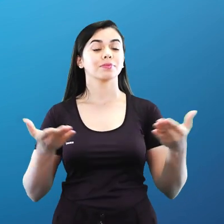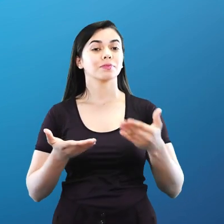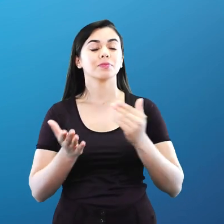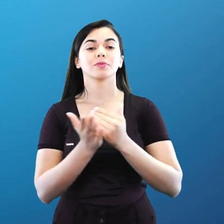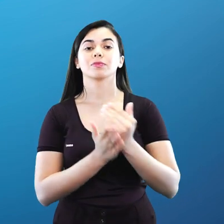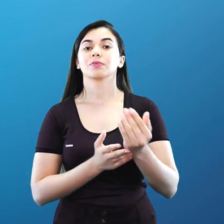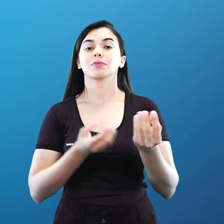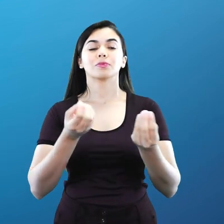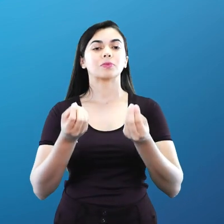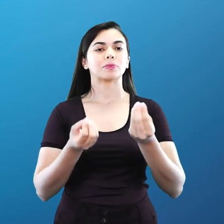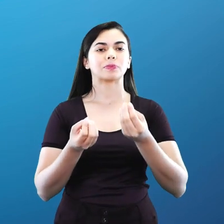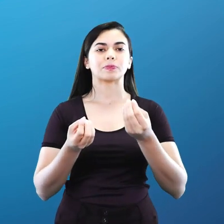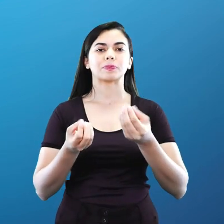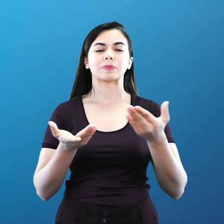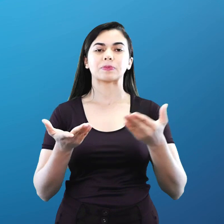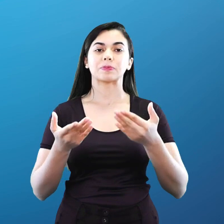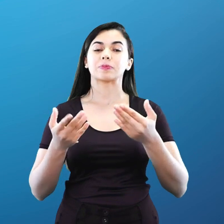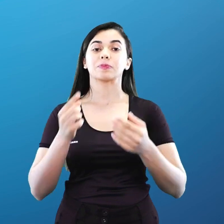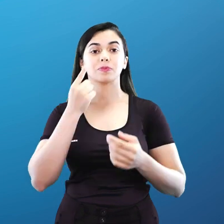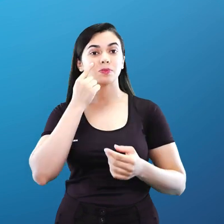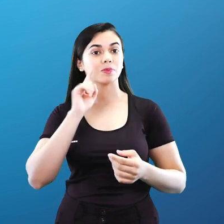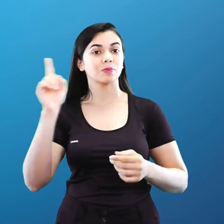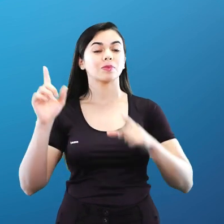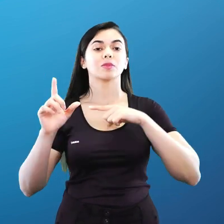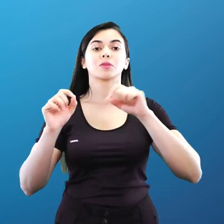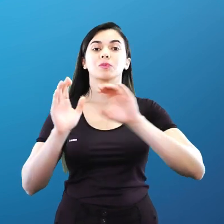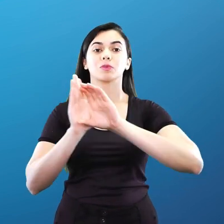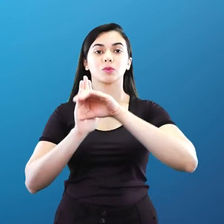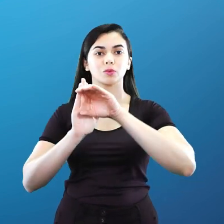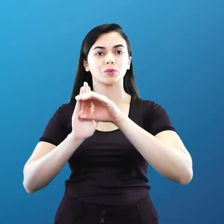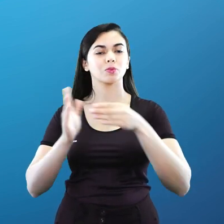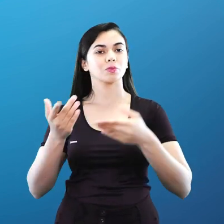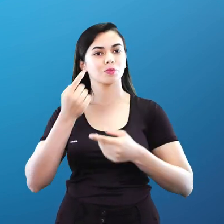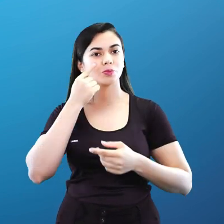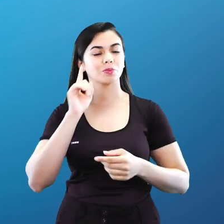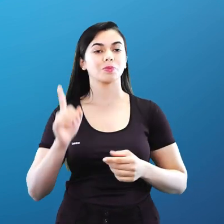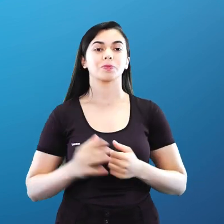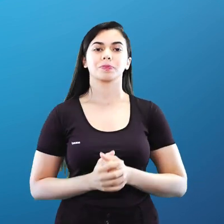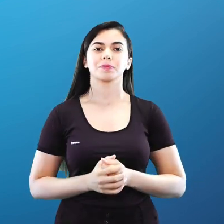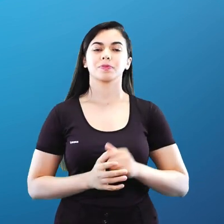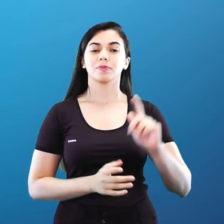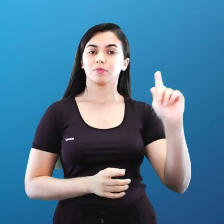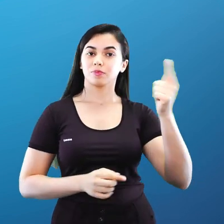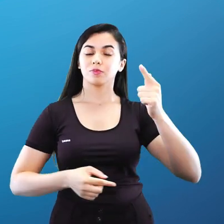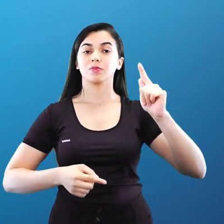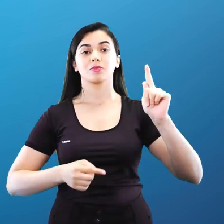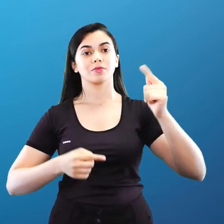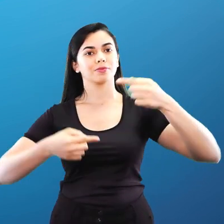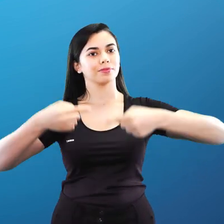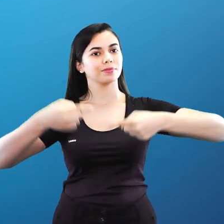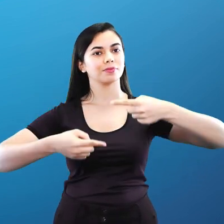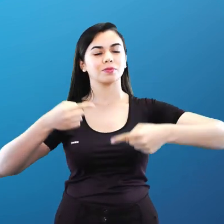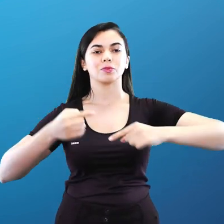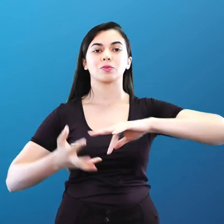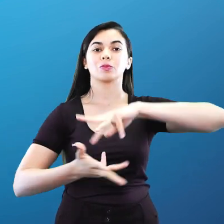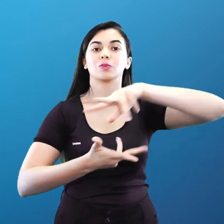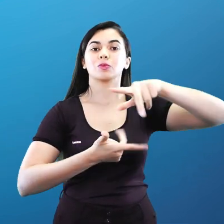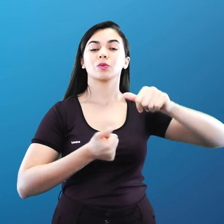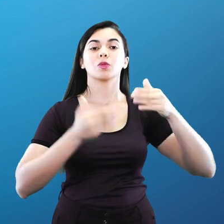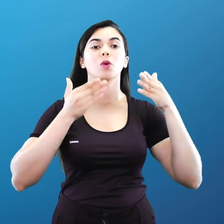aqui na telinha de vocês, aparecendo o conceito, vem comigo. A Geopolítica Mundial refere-se ao quê?